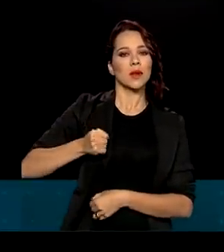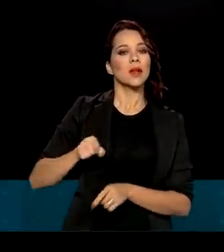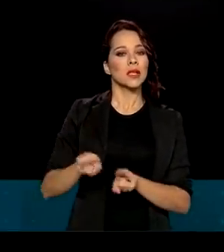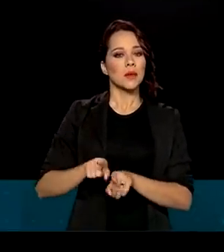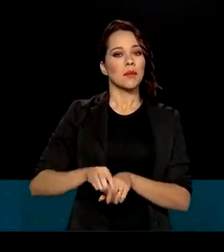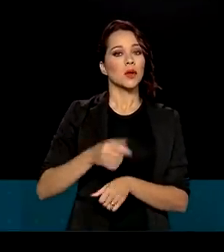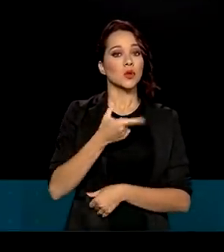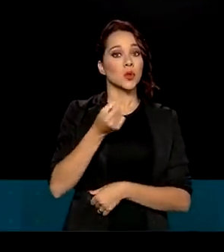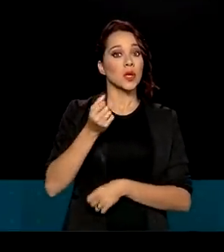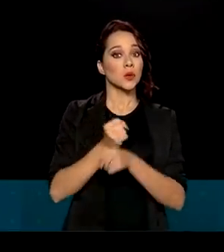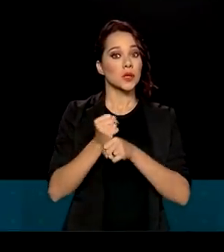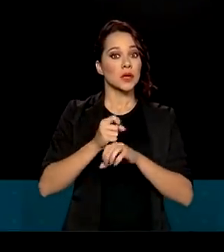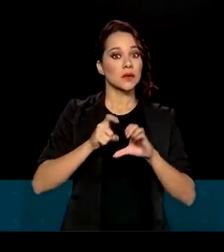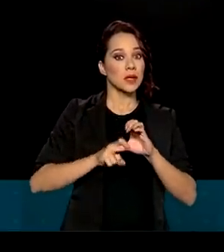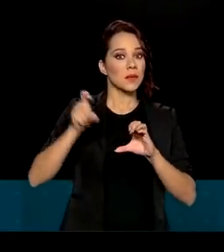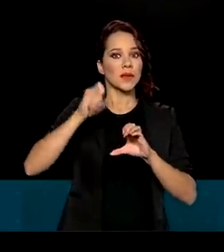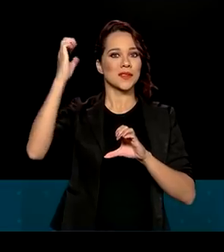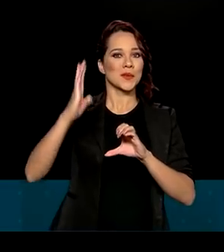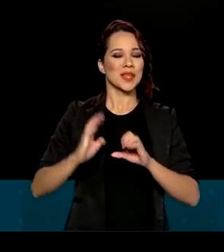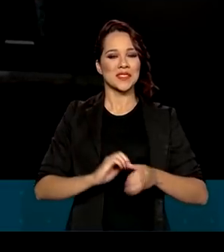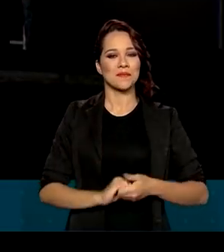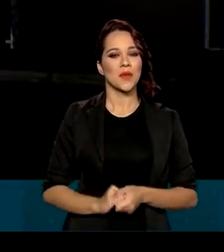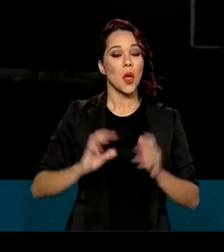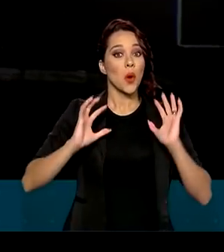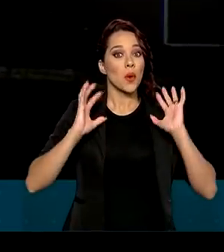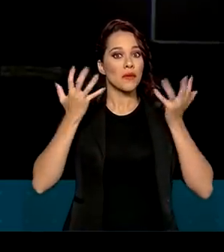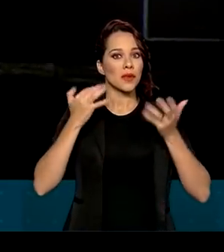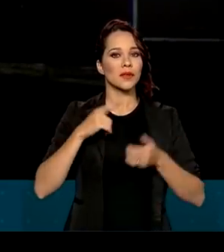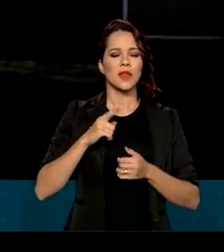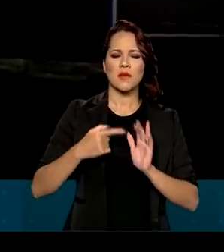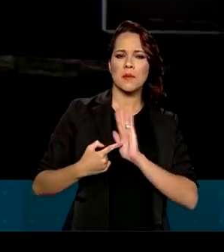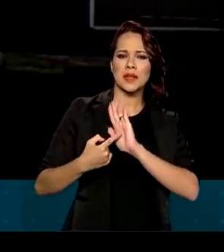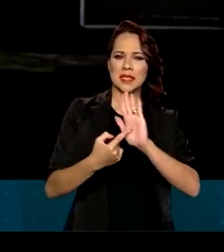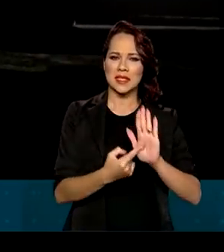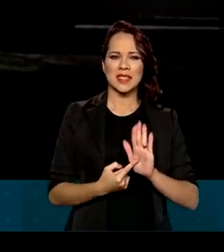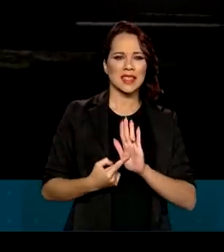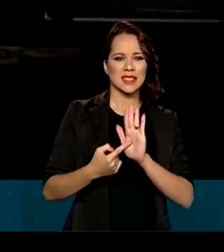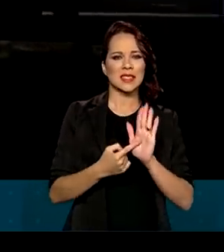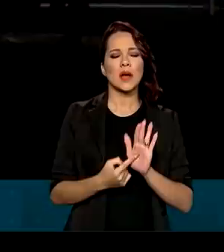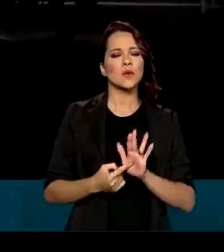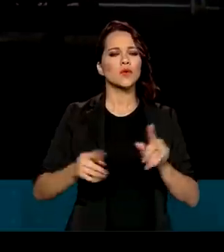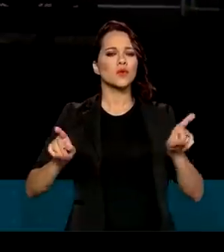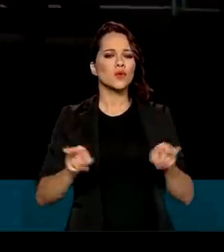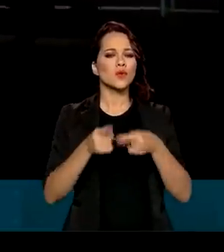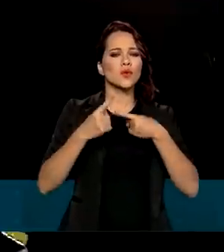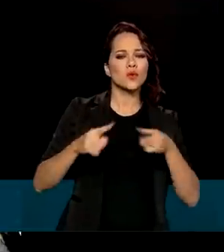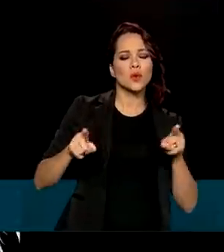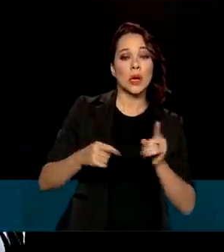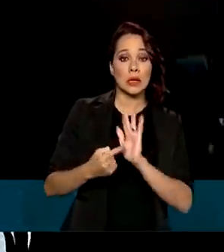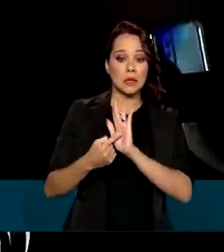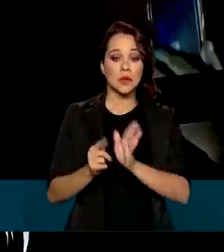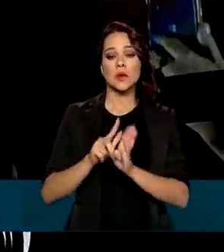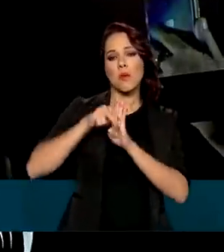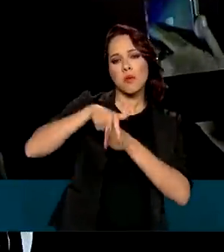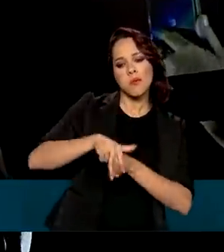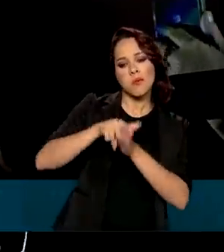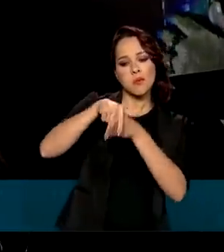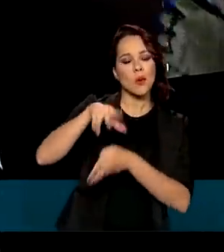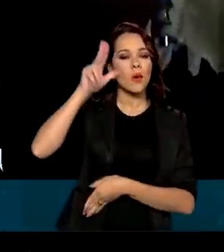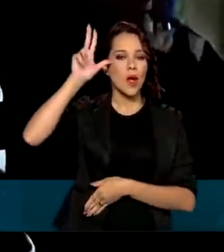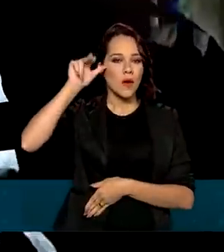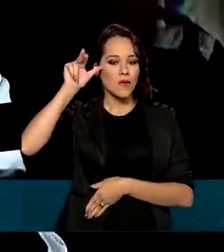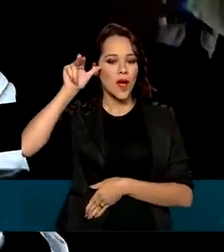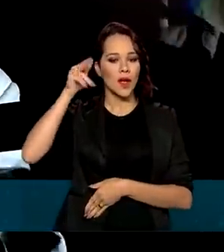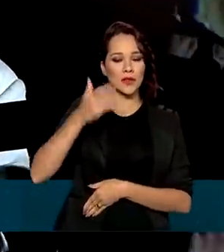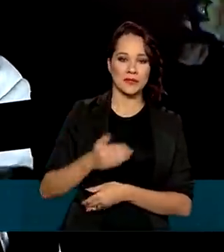o Bicentenário da Independência do Brasil. O evento contou com apresentações da fanfarra do Regimento, demonstrações com cavalos, pelotões